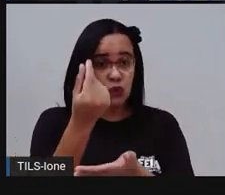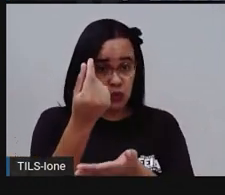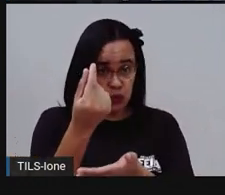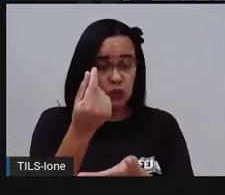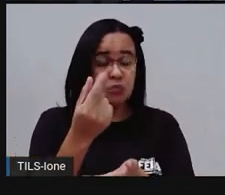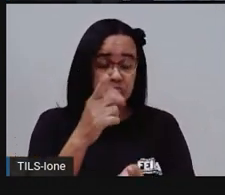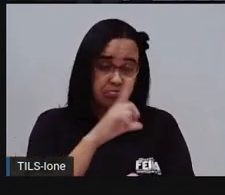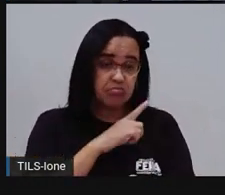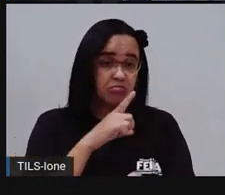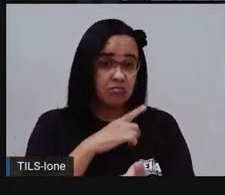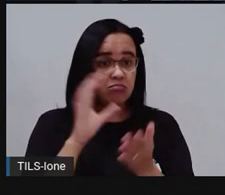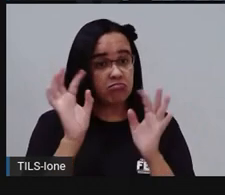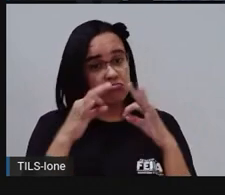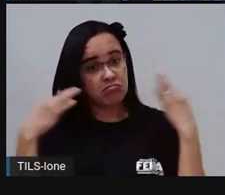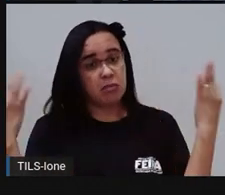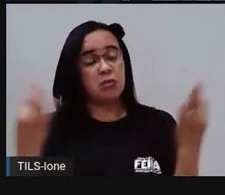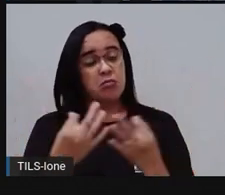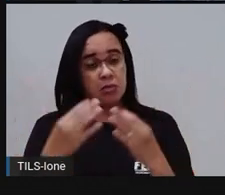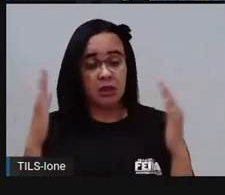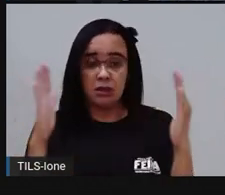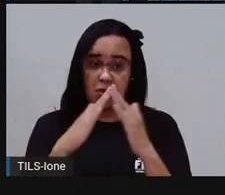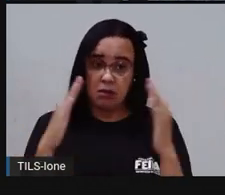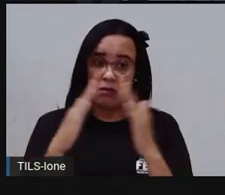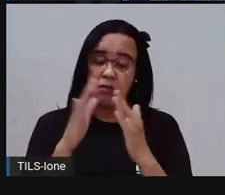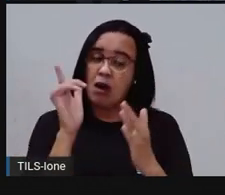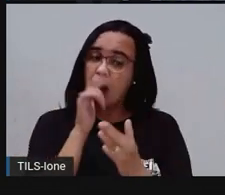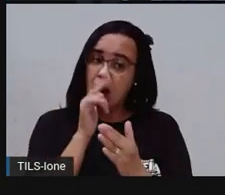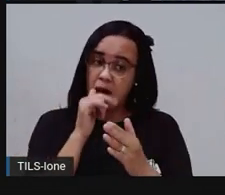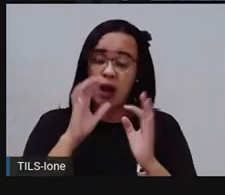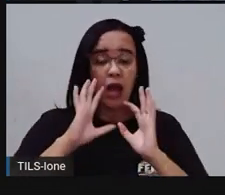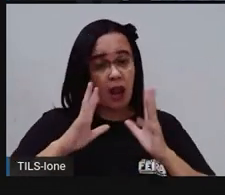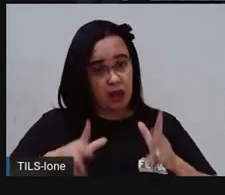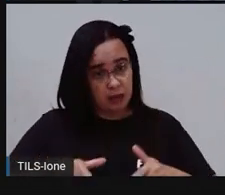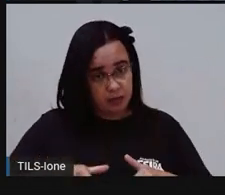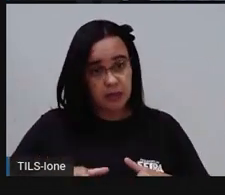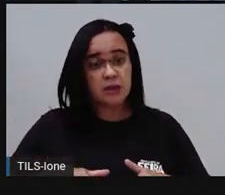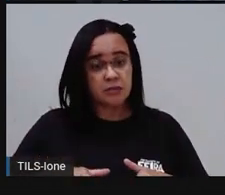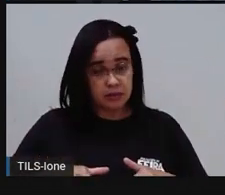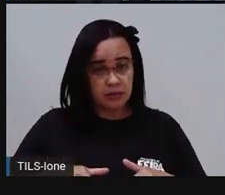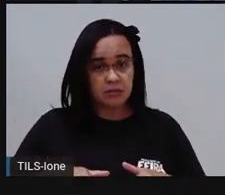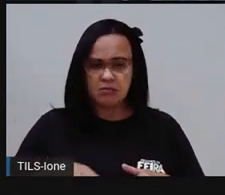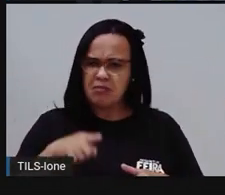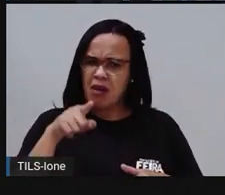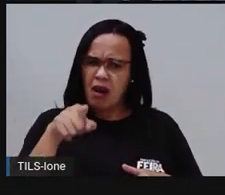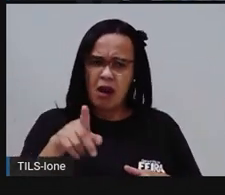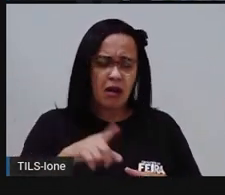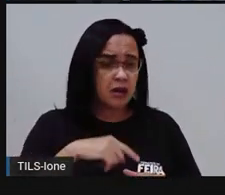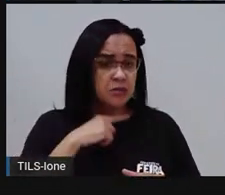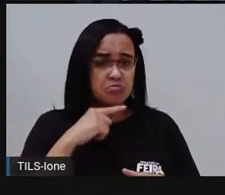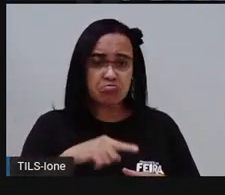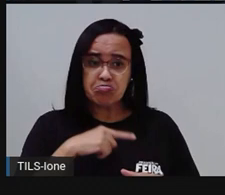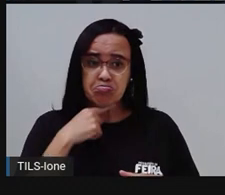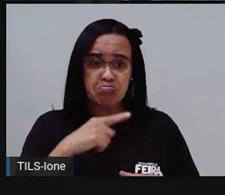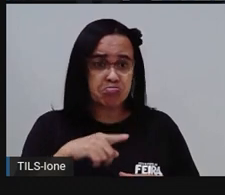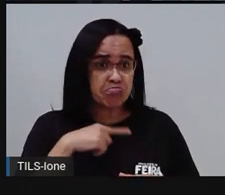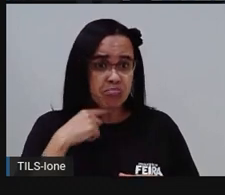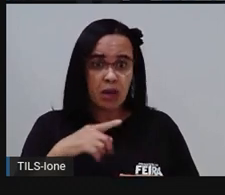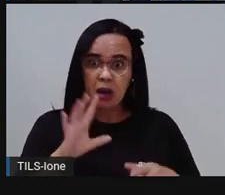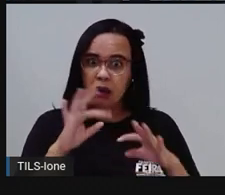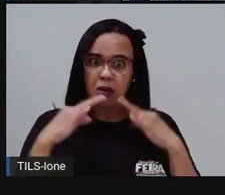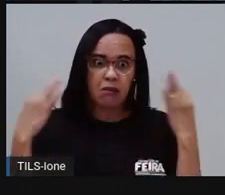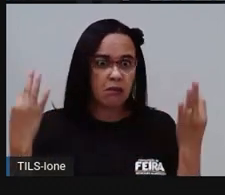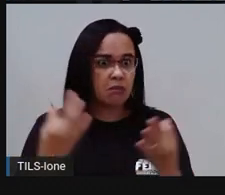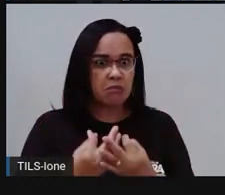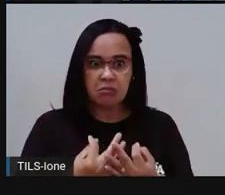em casa uma água tratada, tá certo? E aí essa família não conseguiu pagar no dia a conta, né? A gente observa aqui